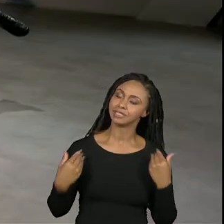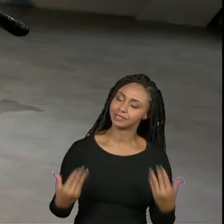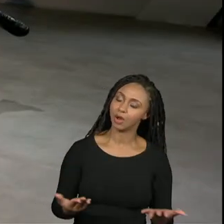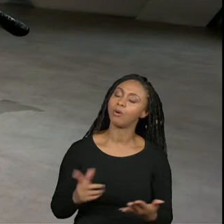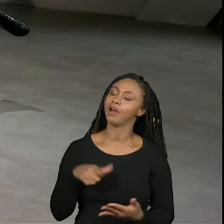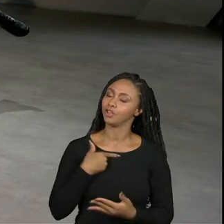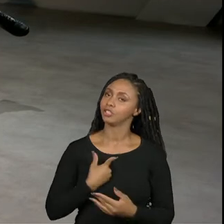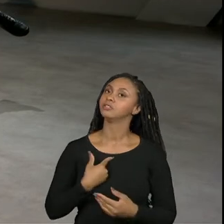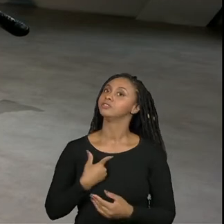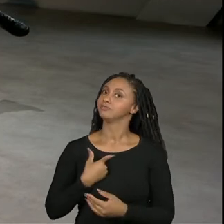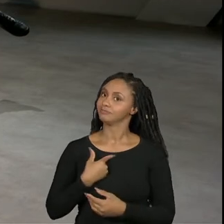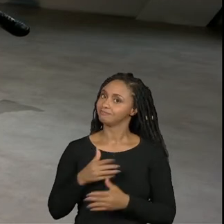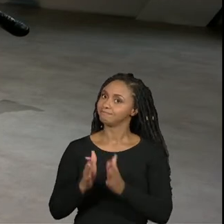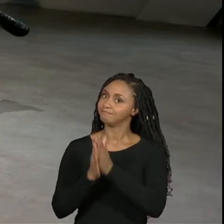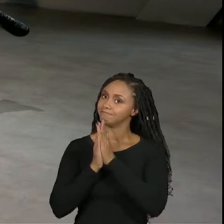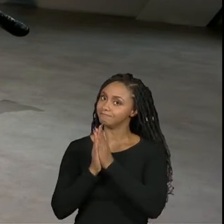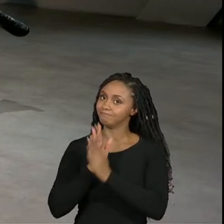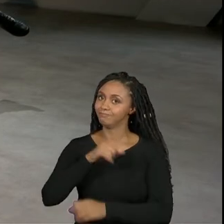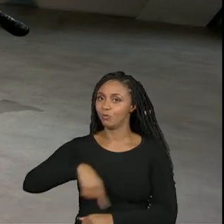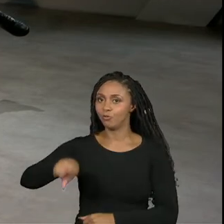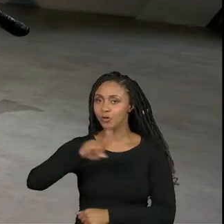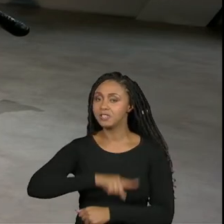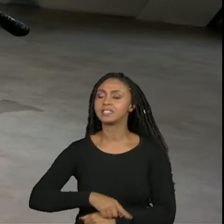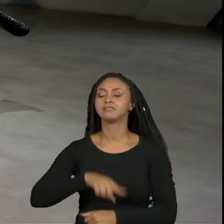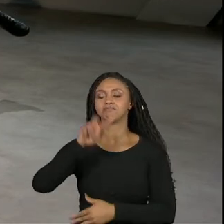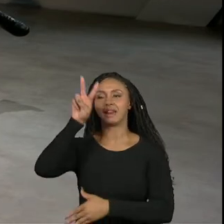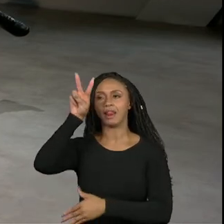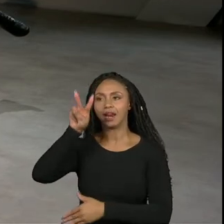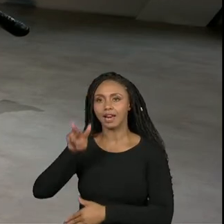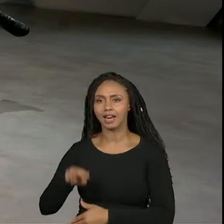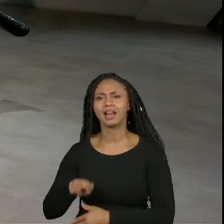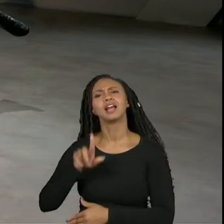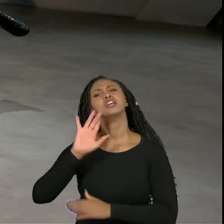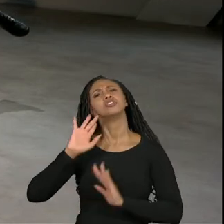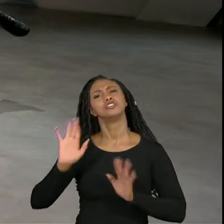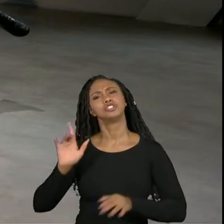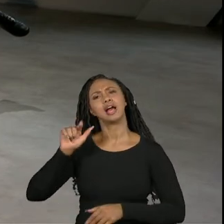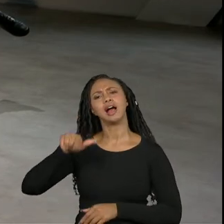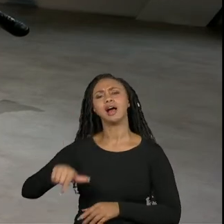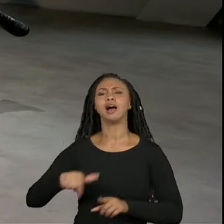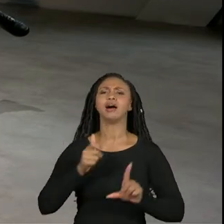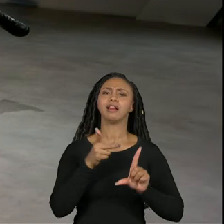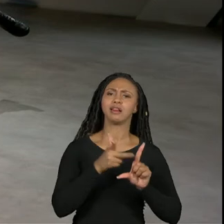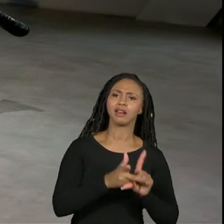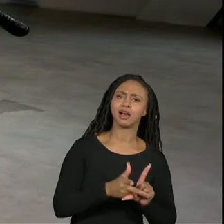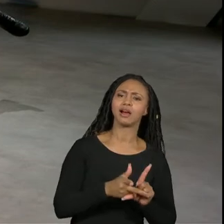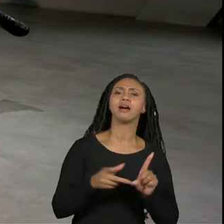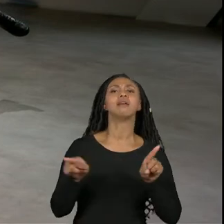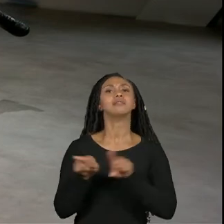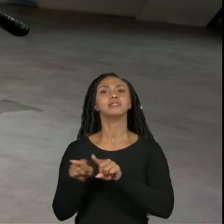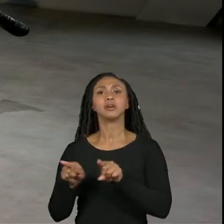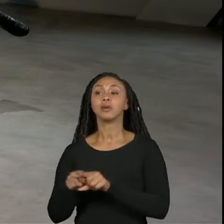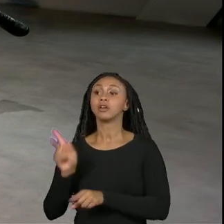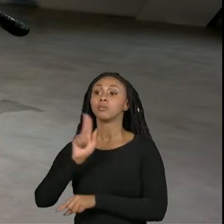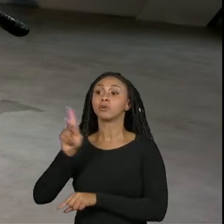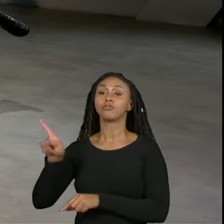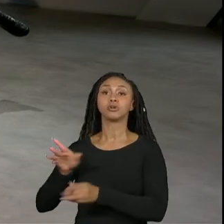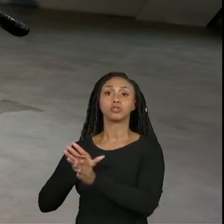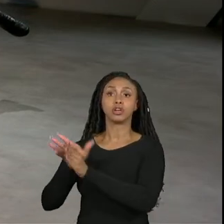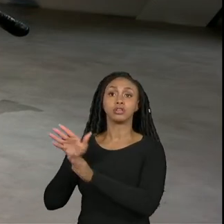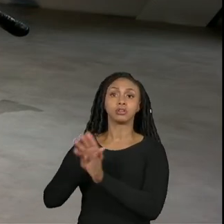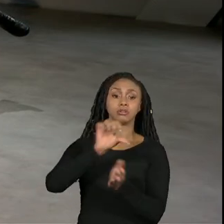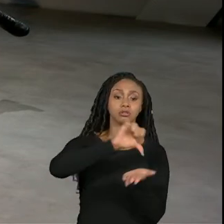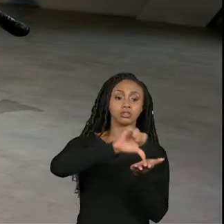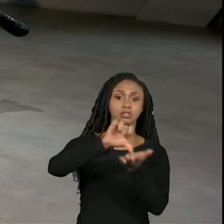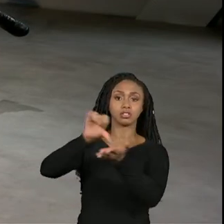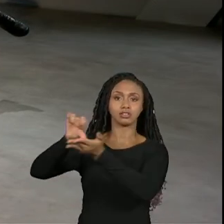fortemente uma leitura né vocês já participaram da live os orientadores de polo já participaram num